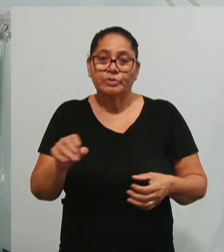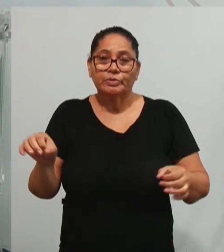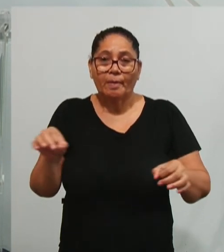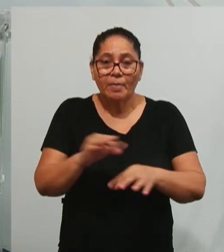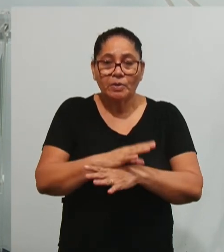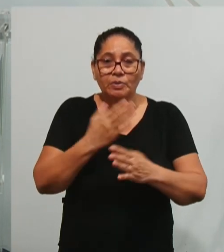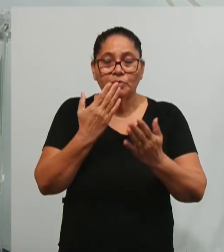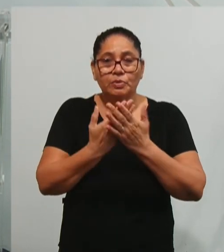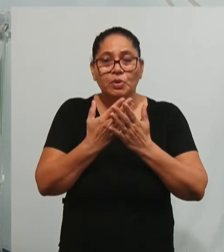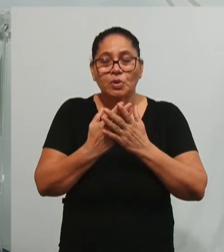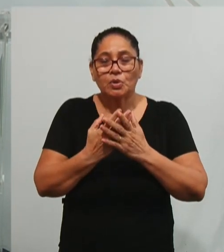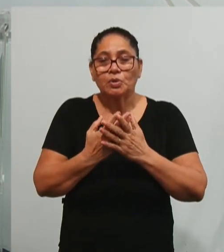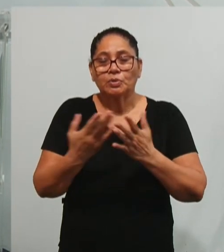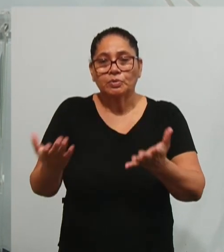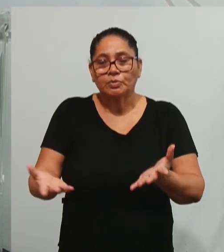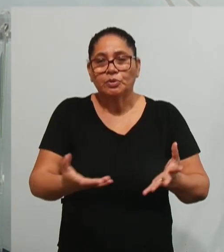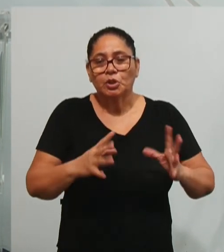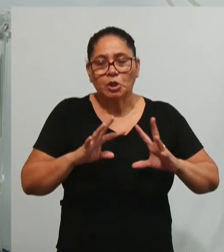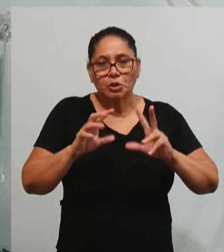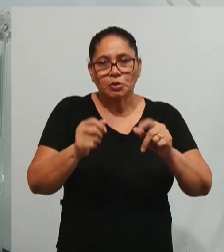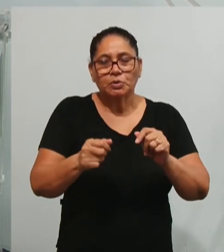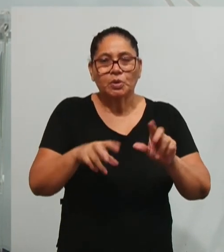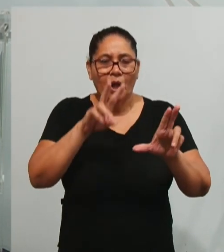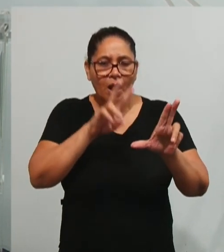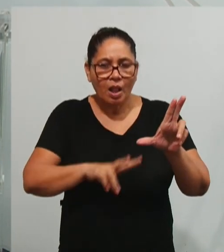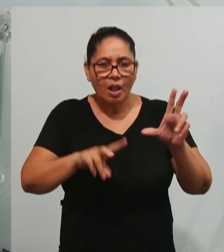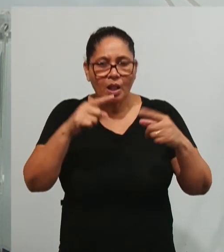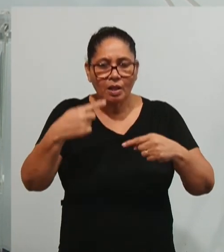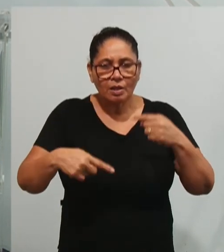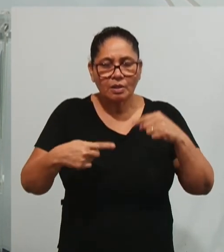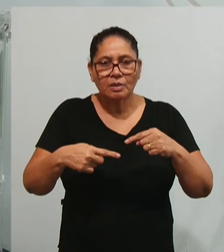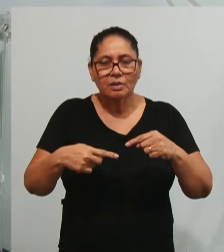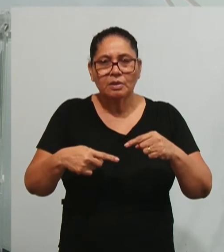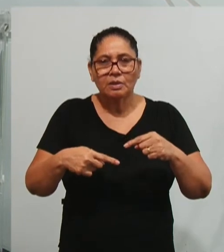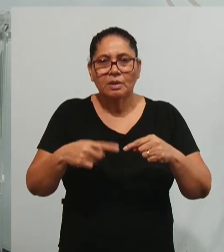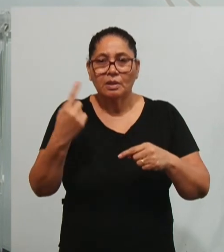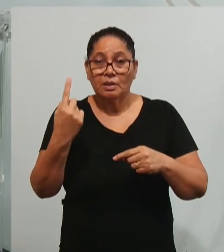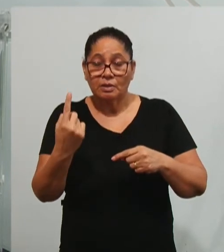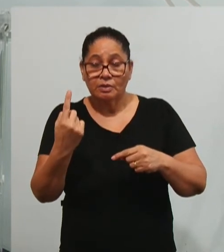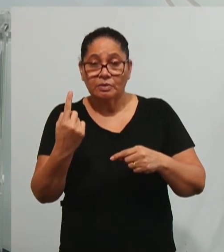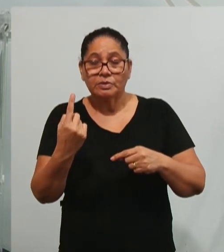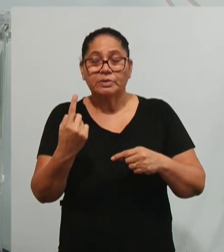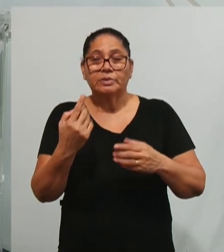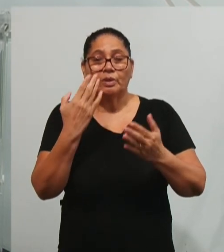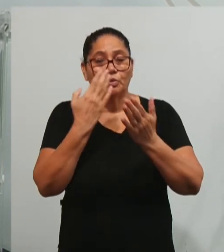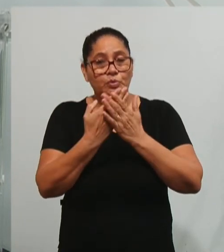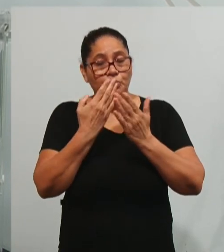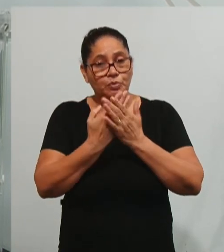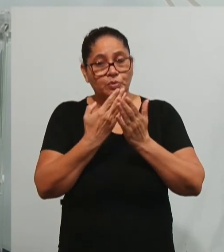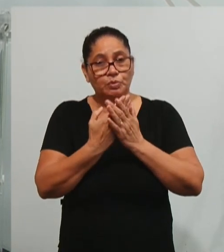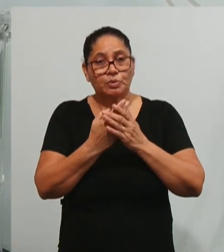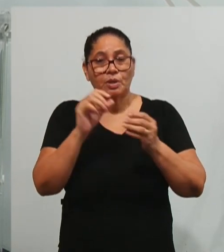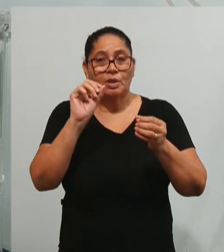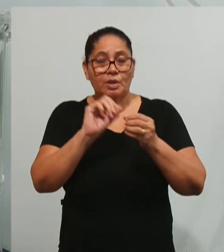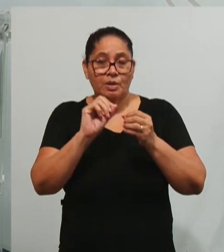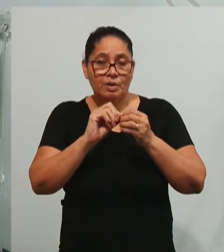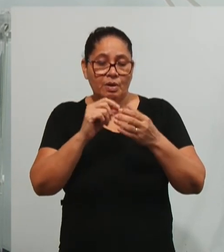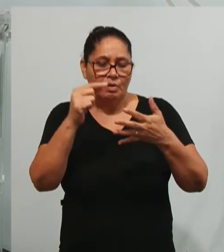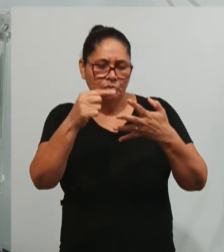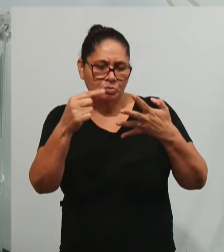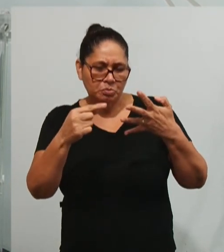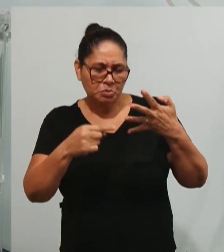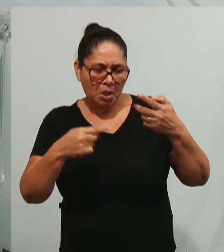convidamos a todos e todas para que leiam o material lá na nossa unidade 1 de estudo, faça seus pontos de